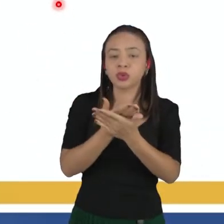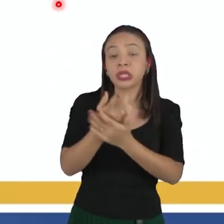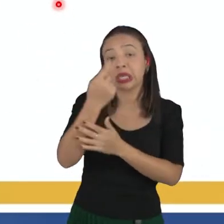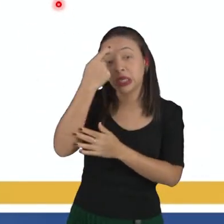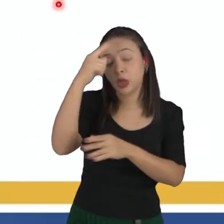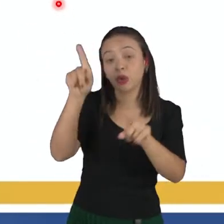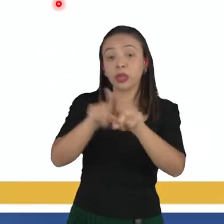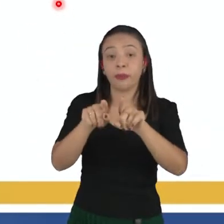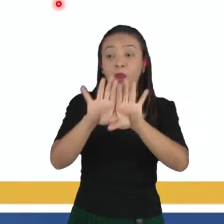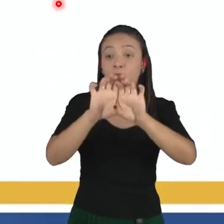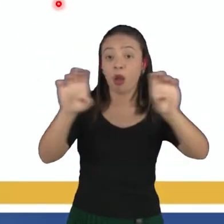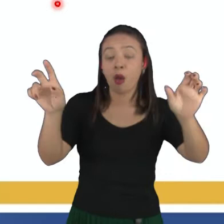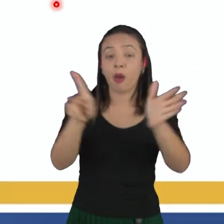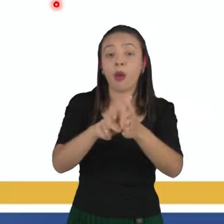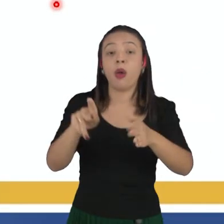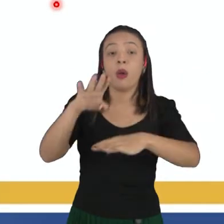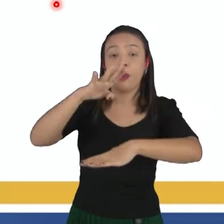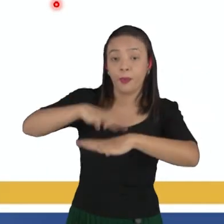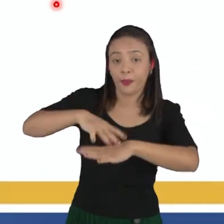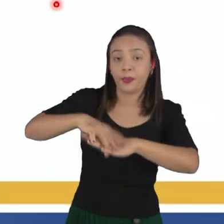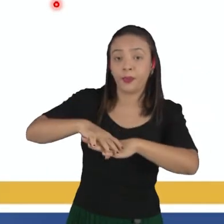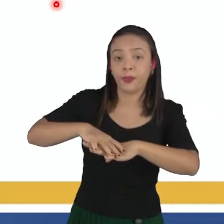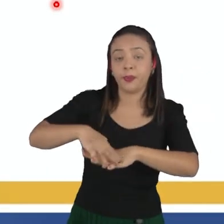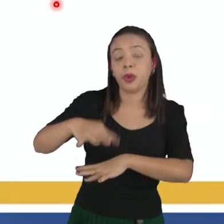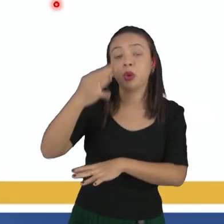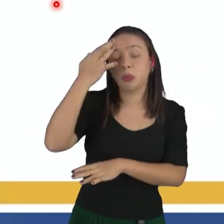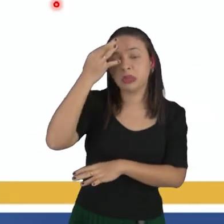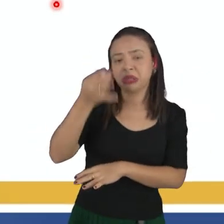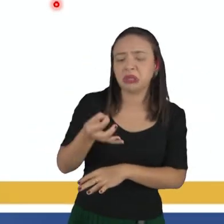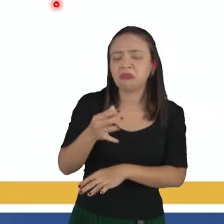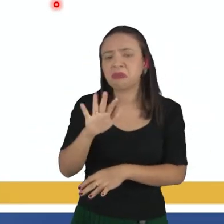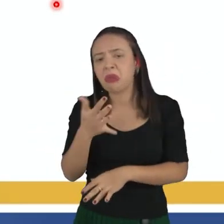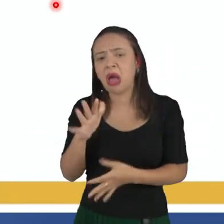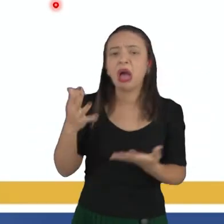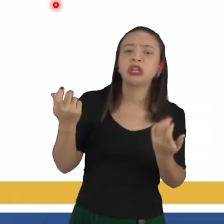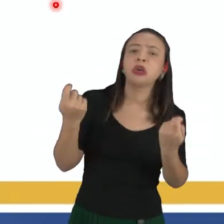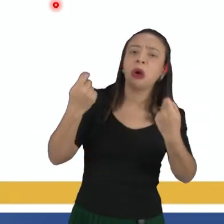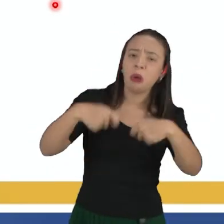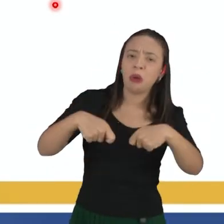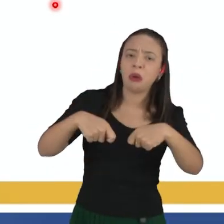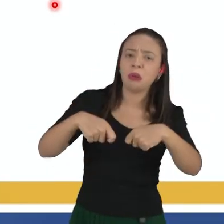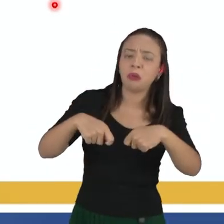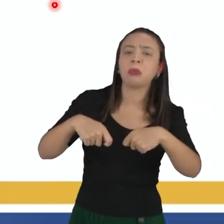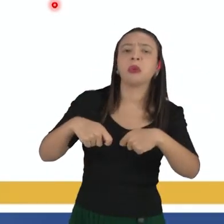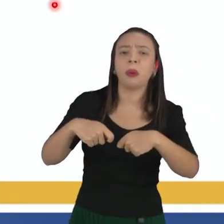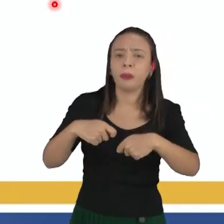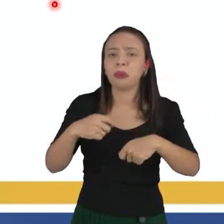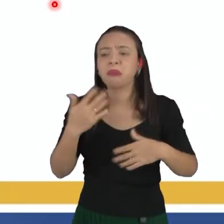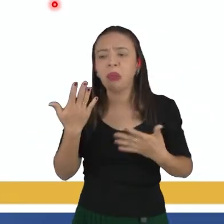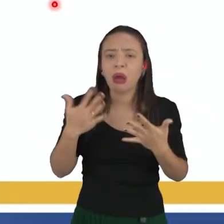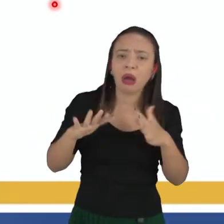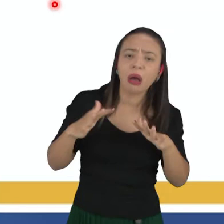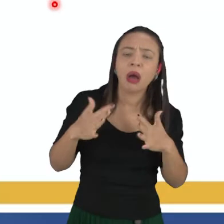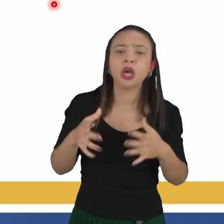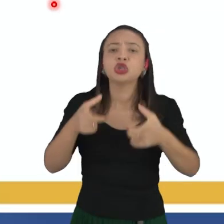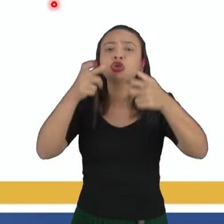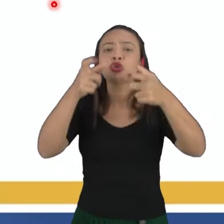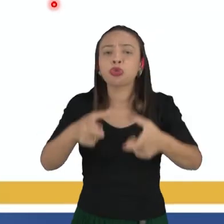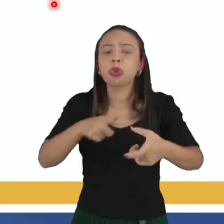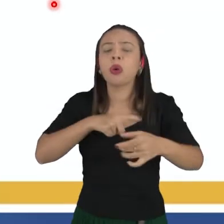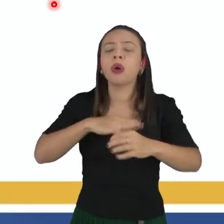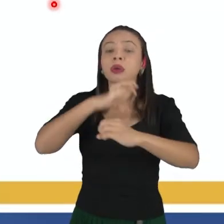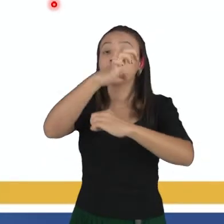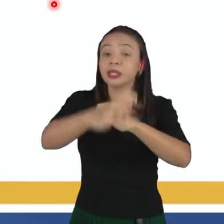matemáticas para trazer essa probabilidade, trazer essa definição aproximadamente de onde o